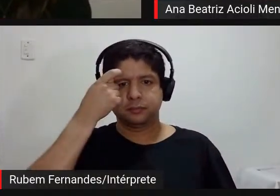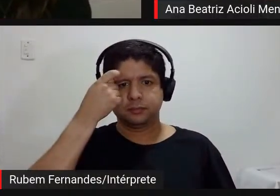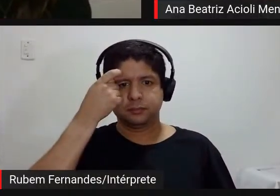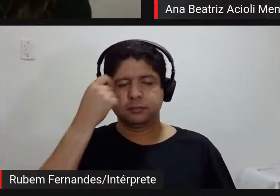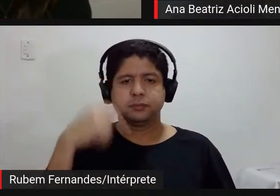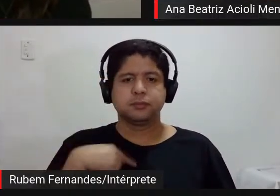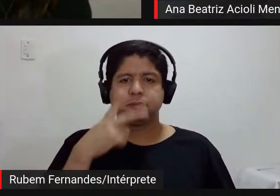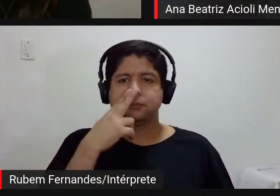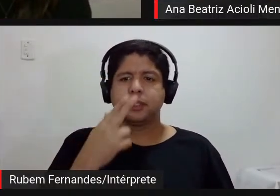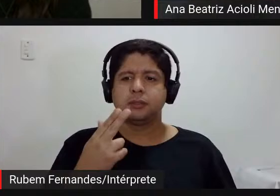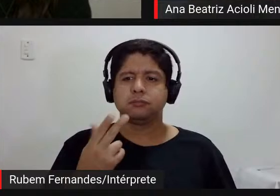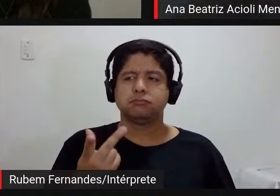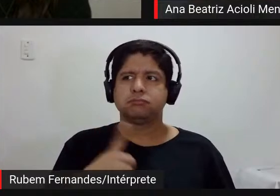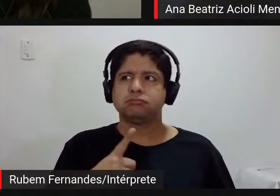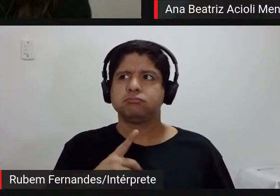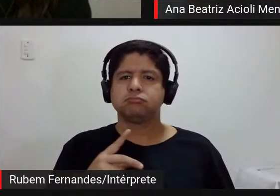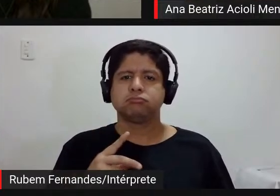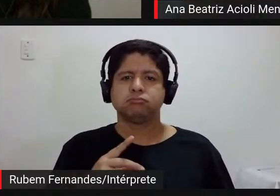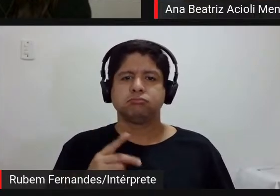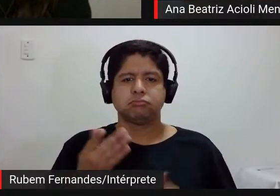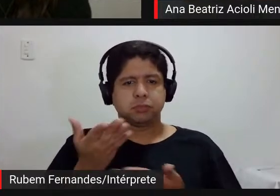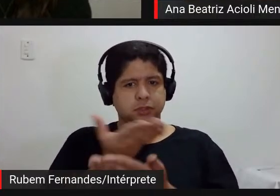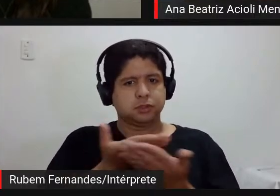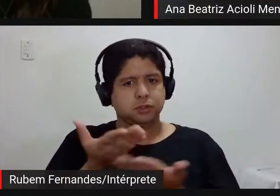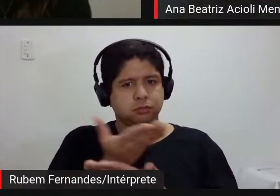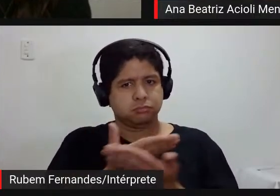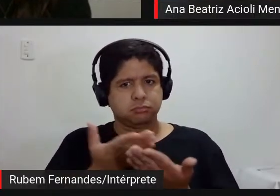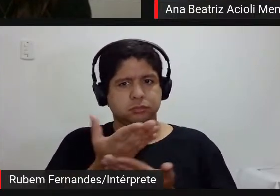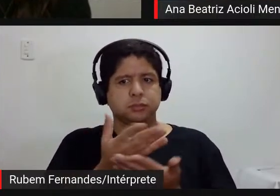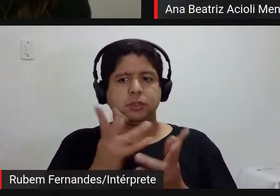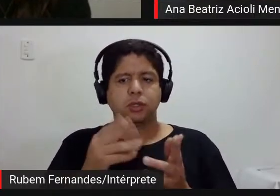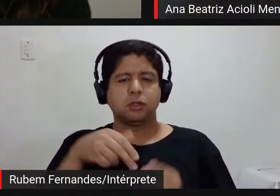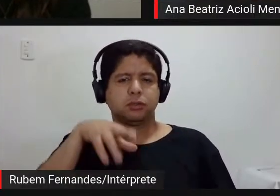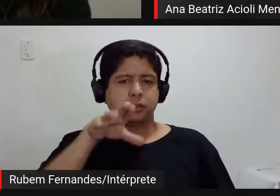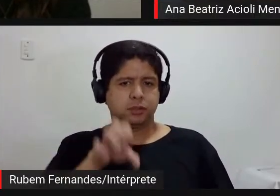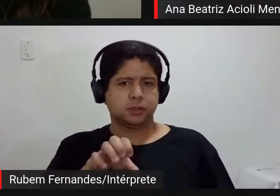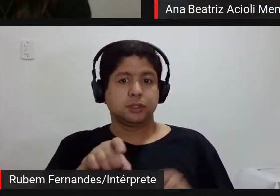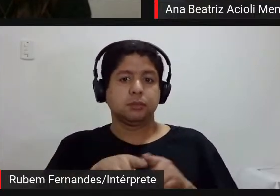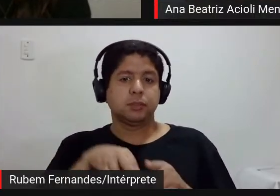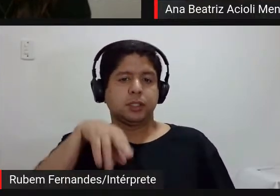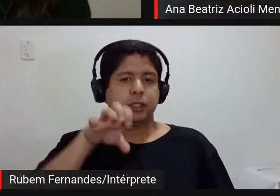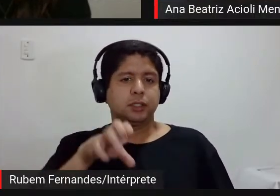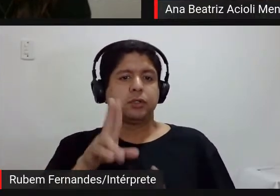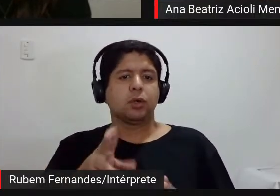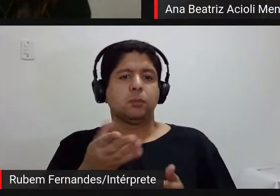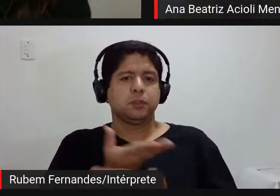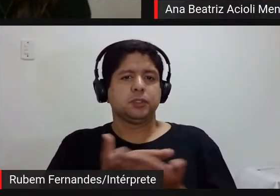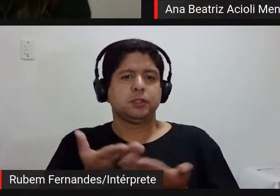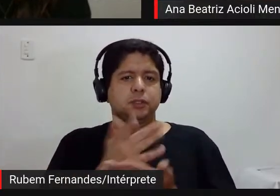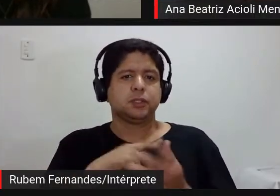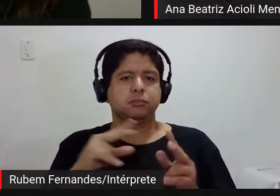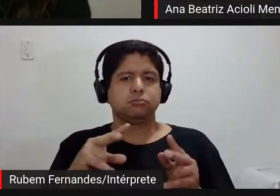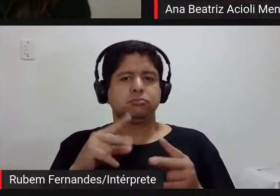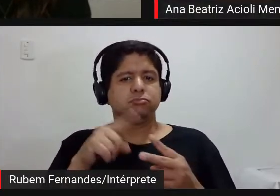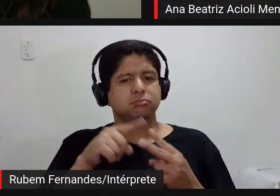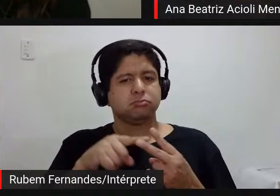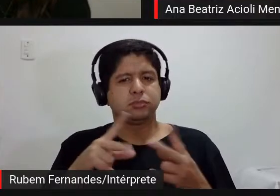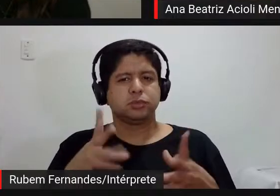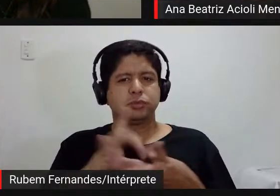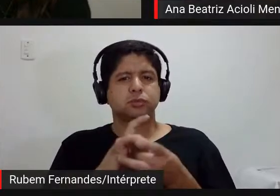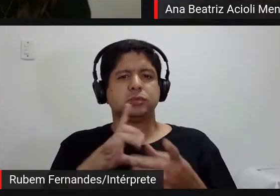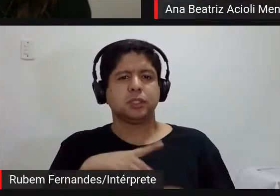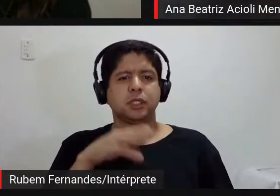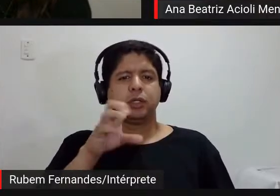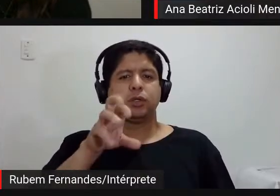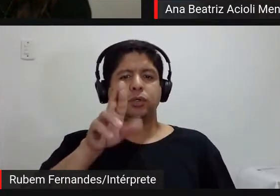dicotomia entre mediação como arte e arte como mediação né e aí você colocou a curadoria no meio